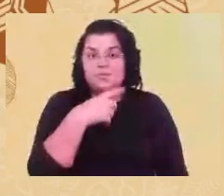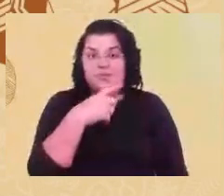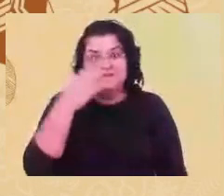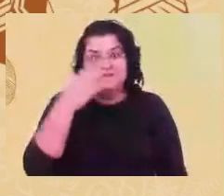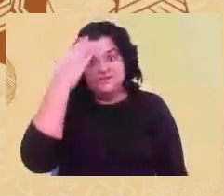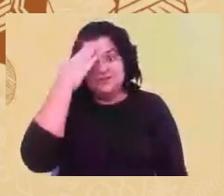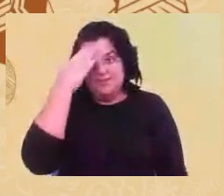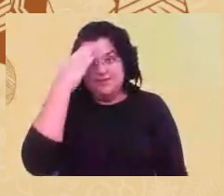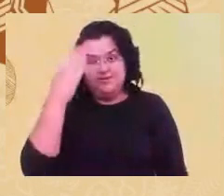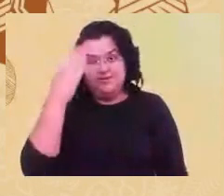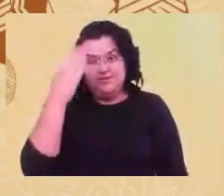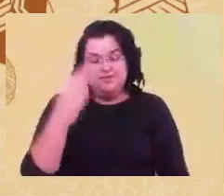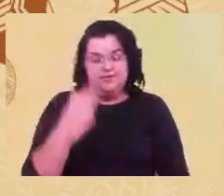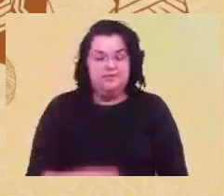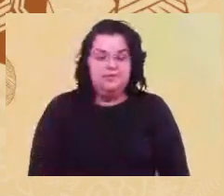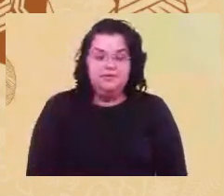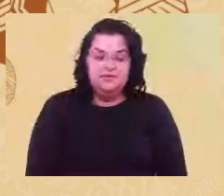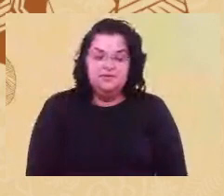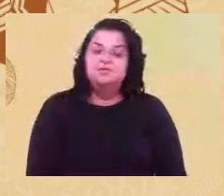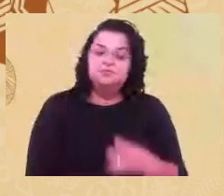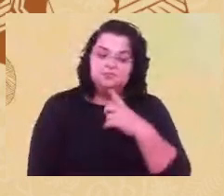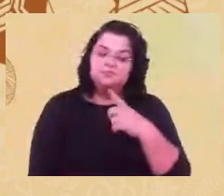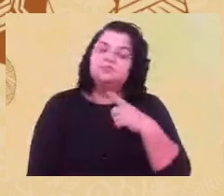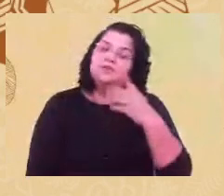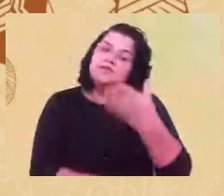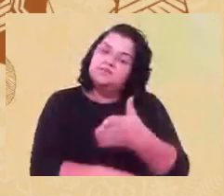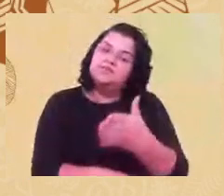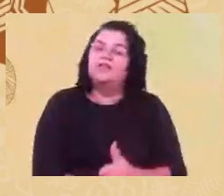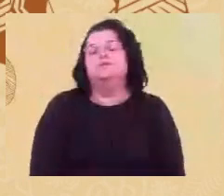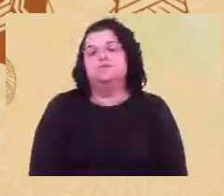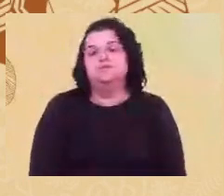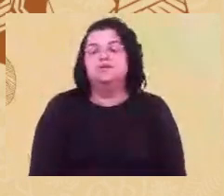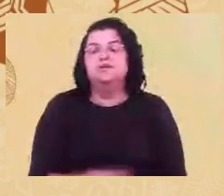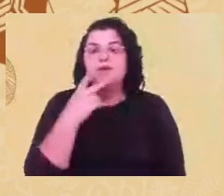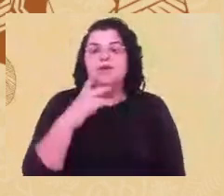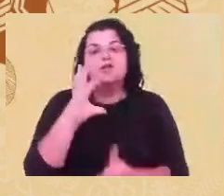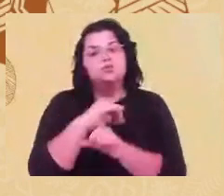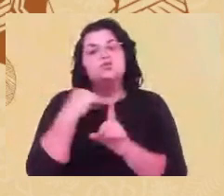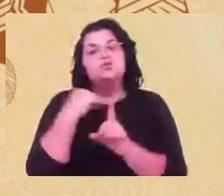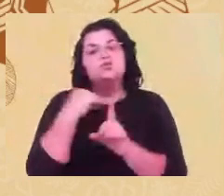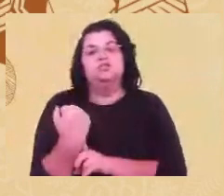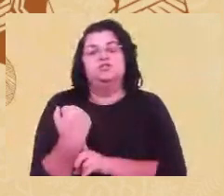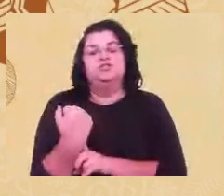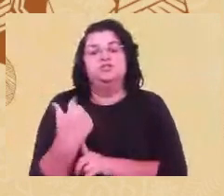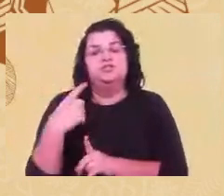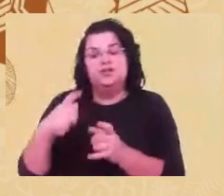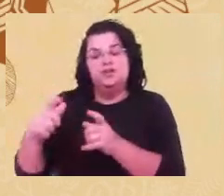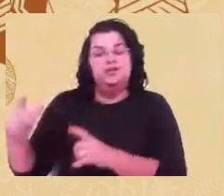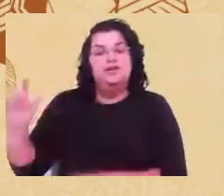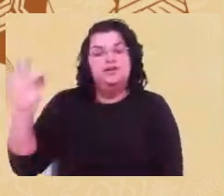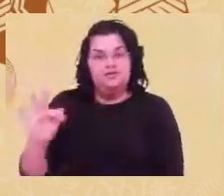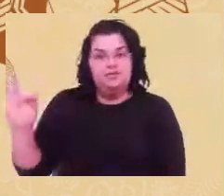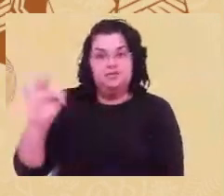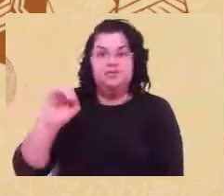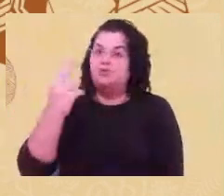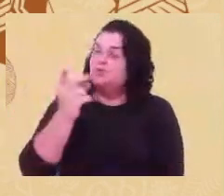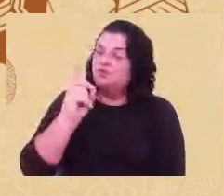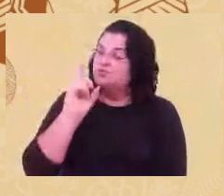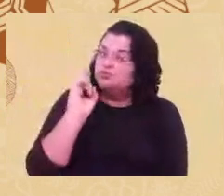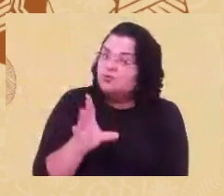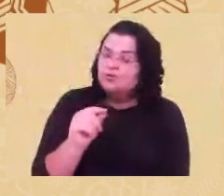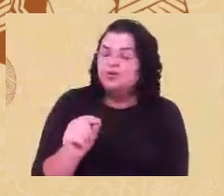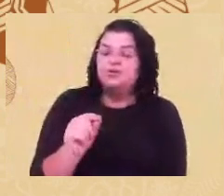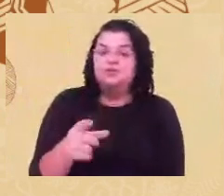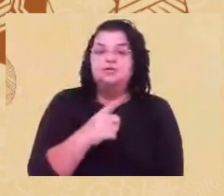à população, seja no campo da universidade ou não só, nas práticas também,